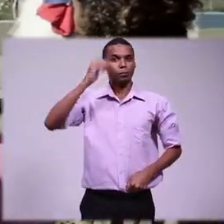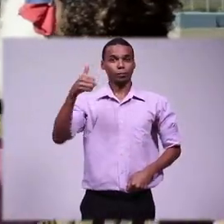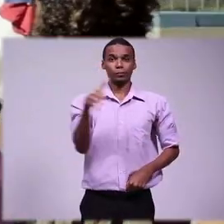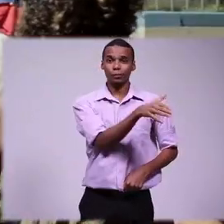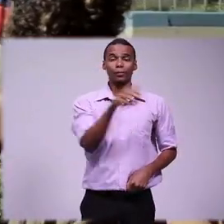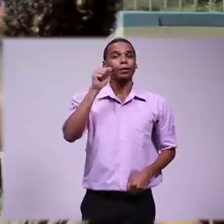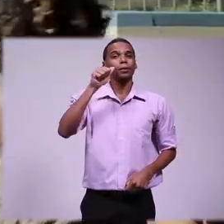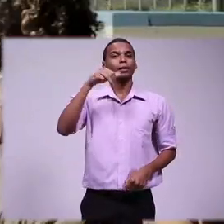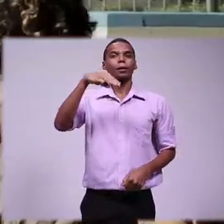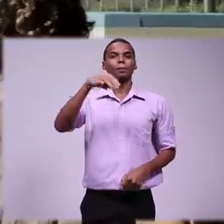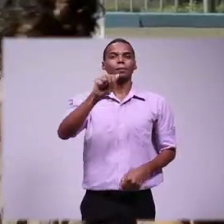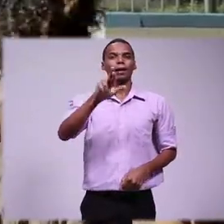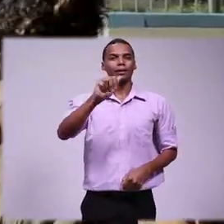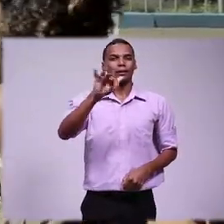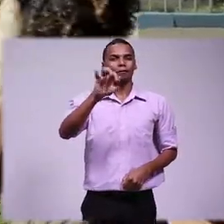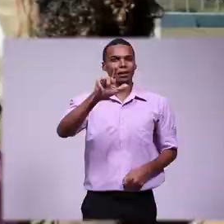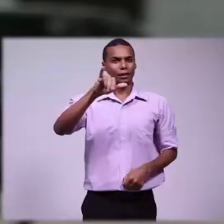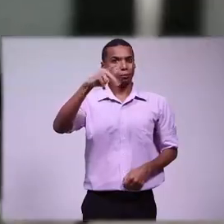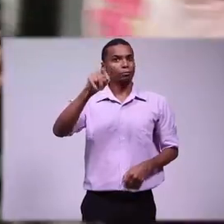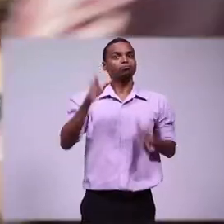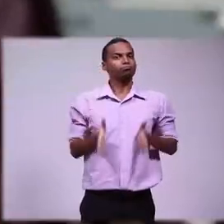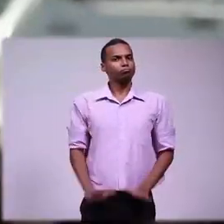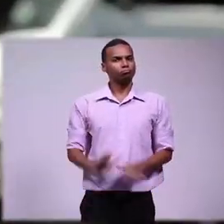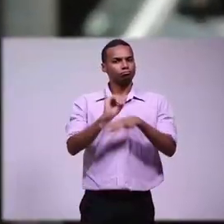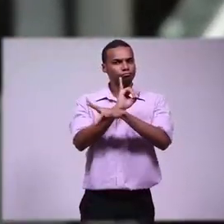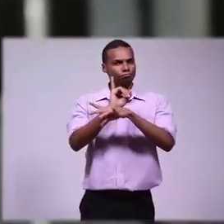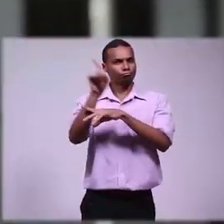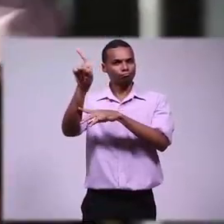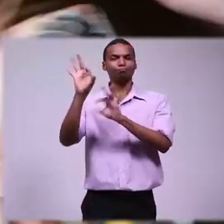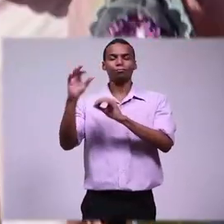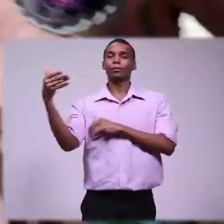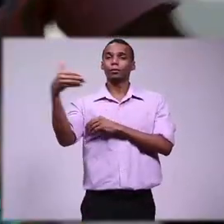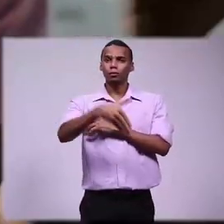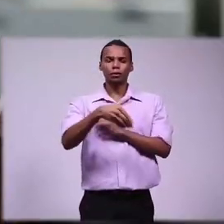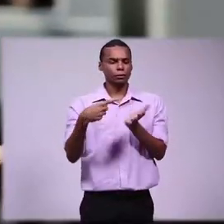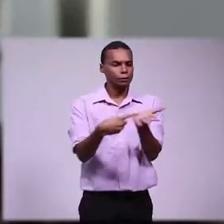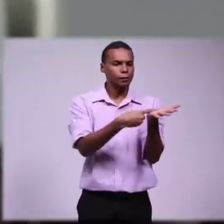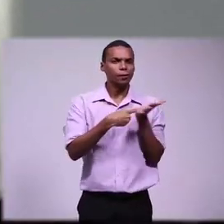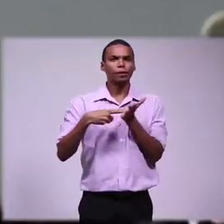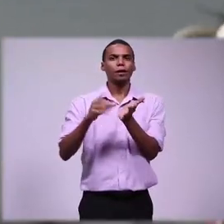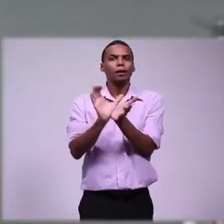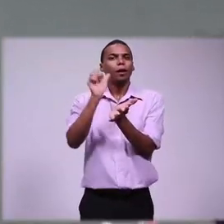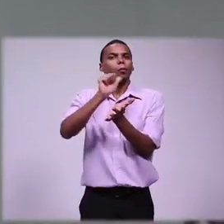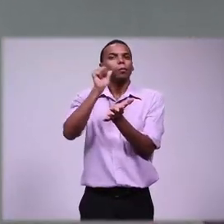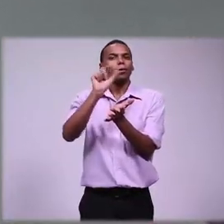Felipa, uma mulher itaparicana, juntou um grupo de mulheres para